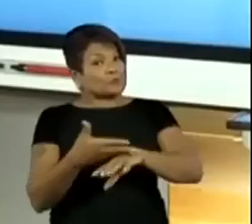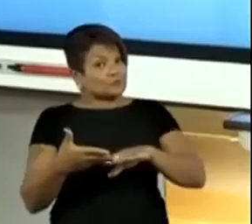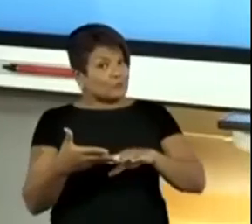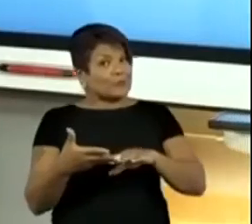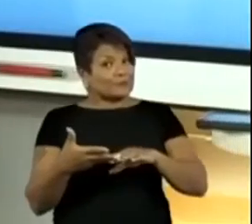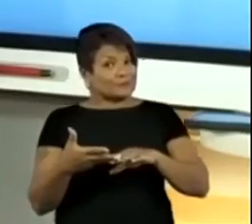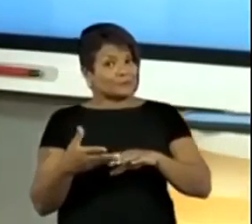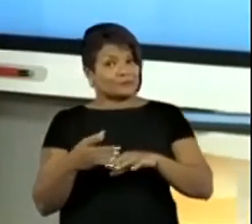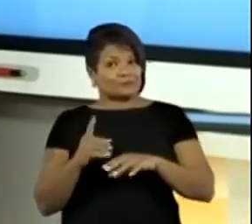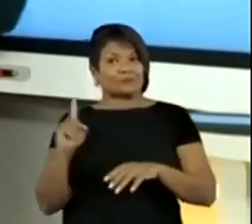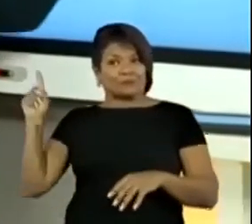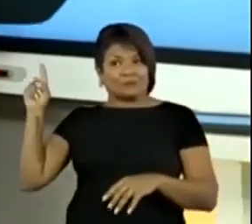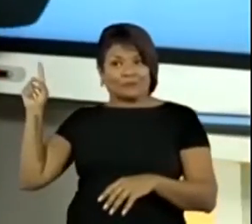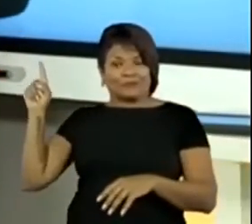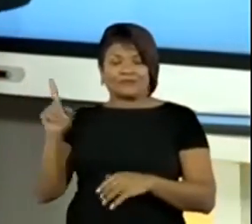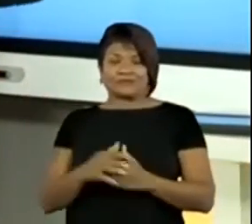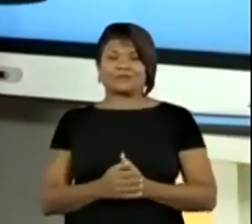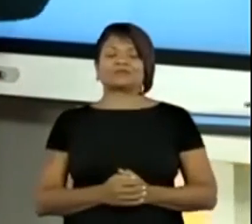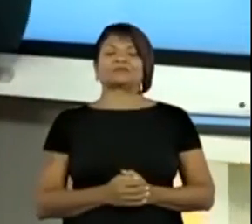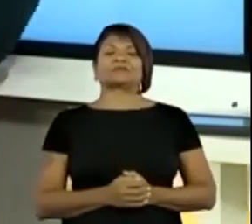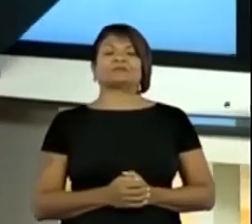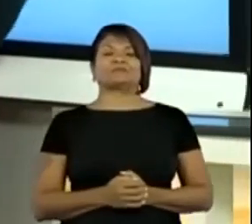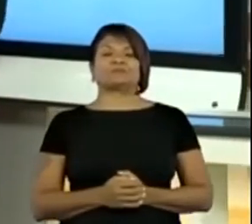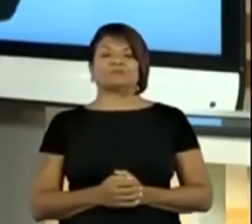gente? Então, deixa eu apagar esse daqui.